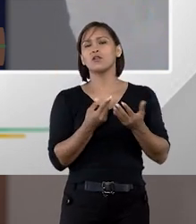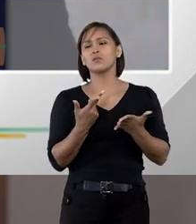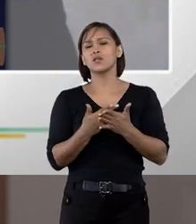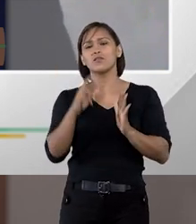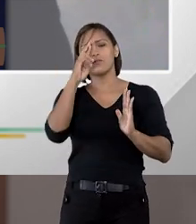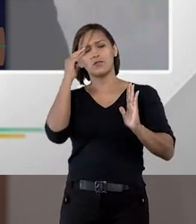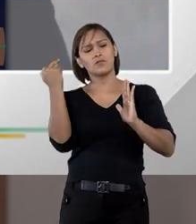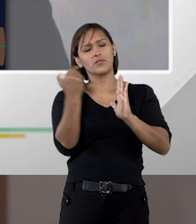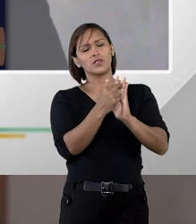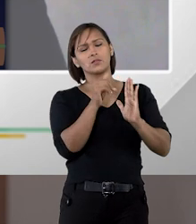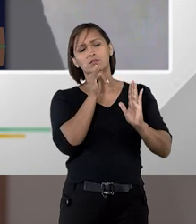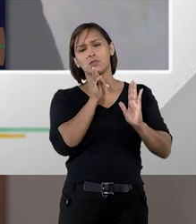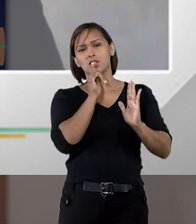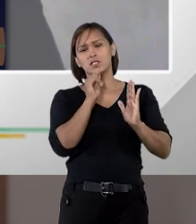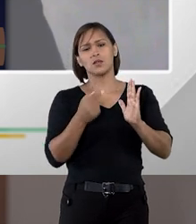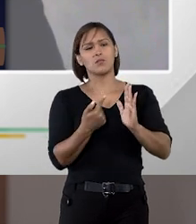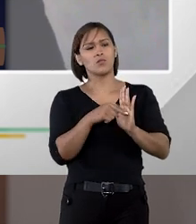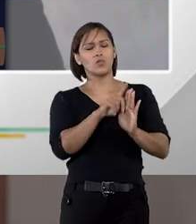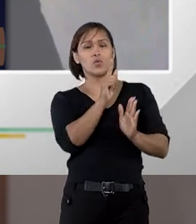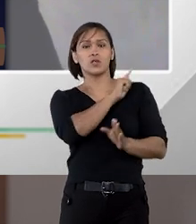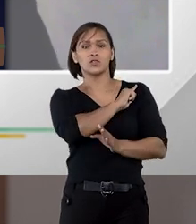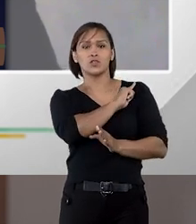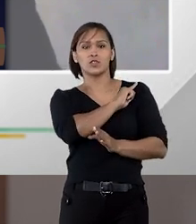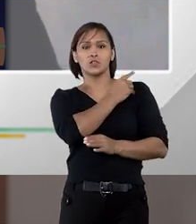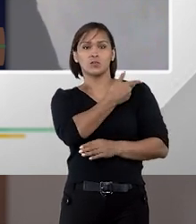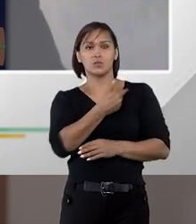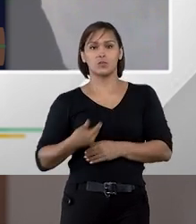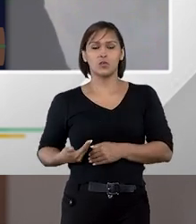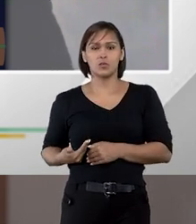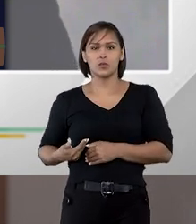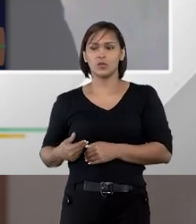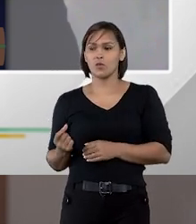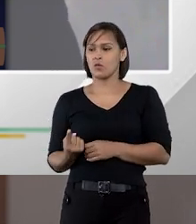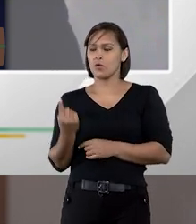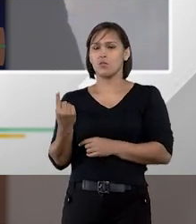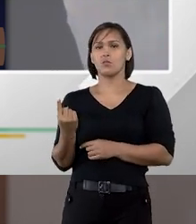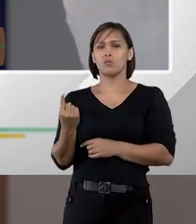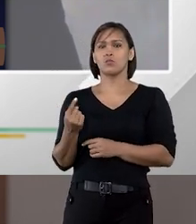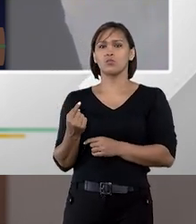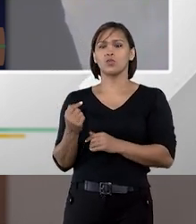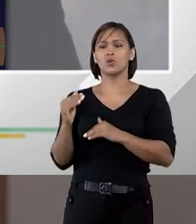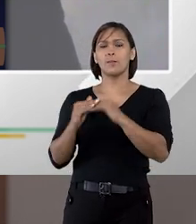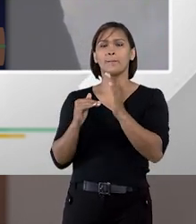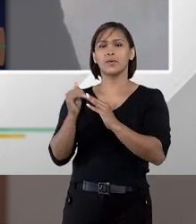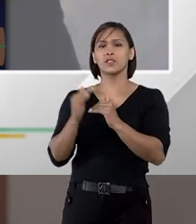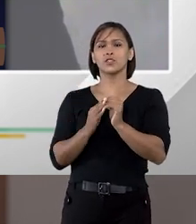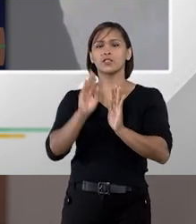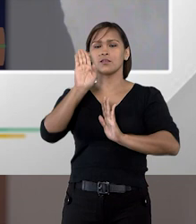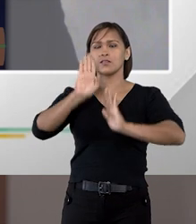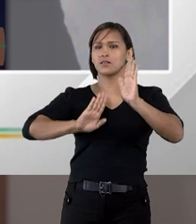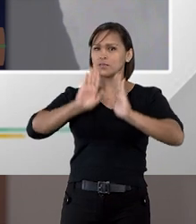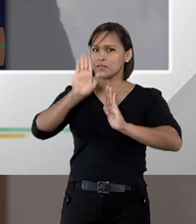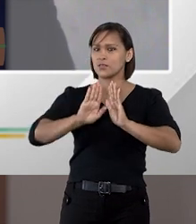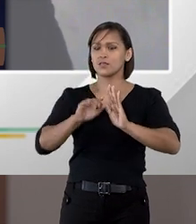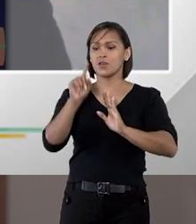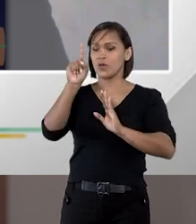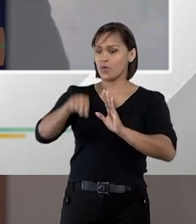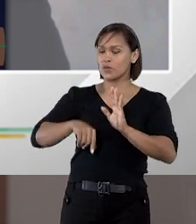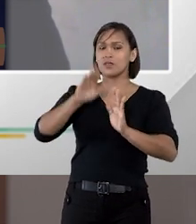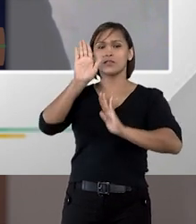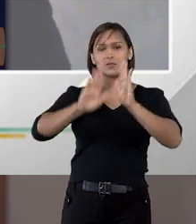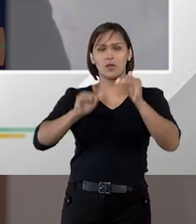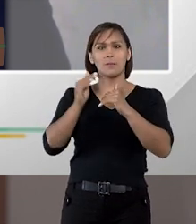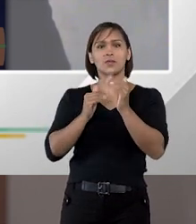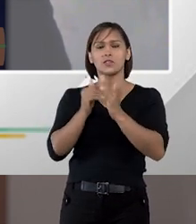é que a gente vai responsabilizar, por exemplo, um determinado agente público por um determinado ato praticado na licitação, quando esse